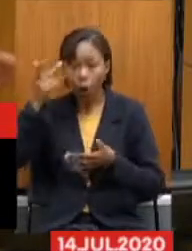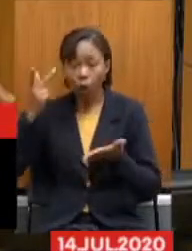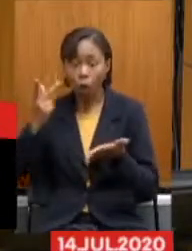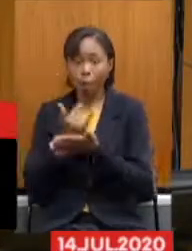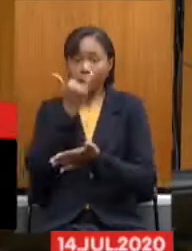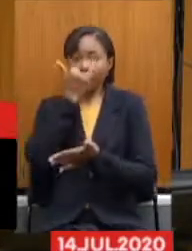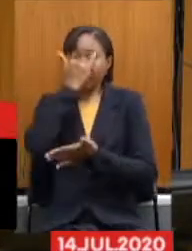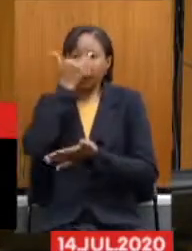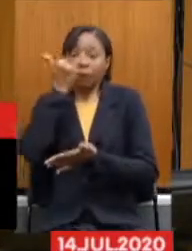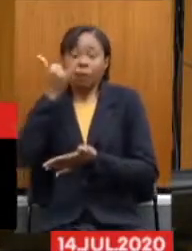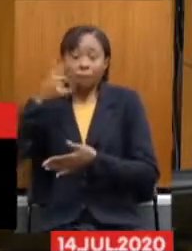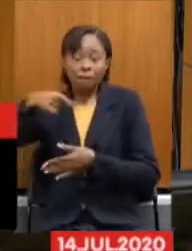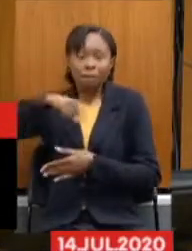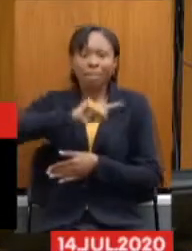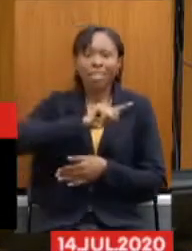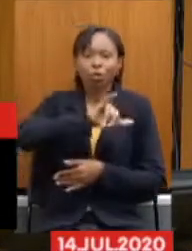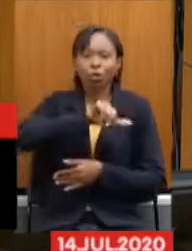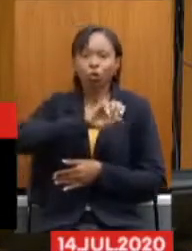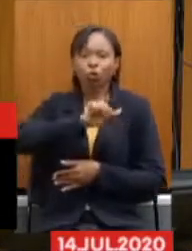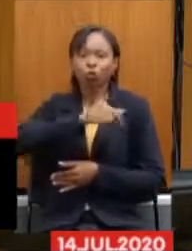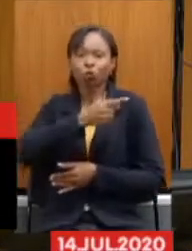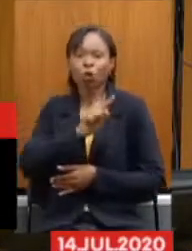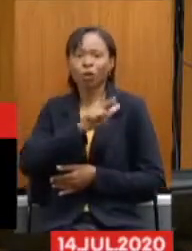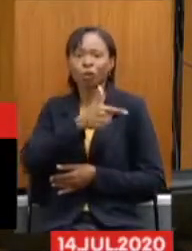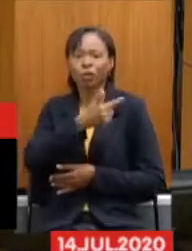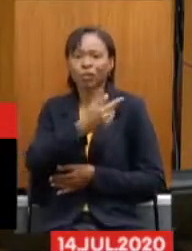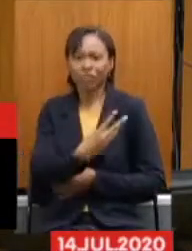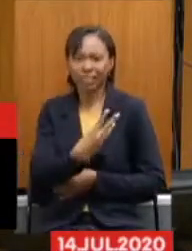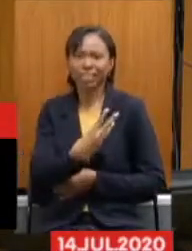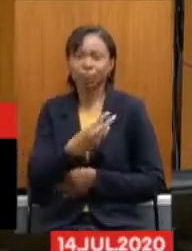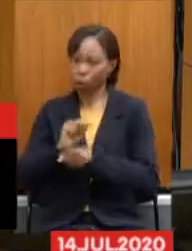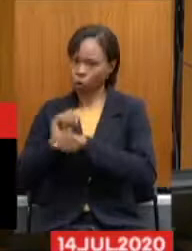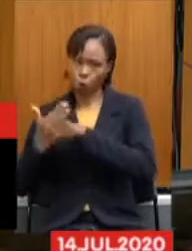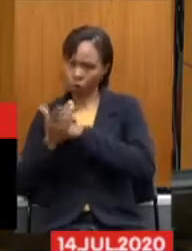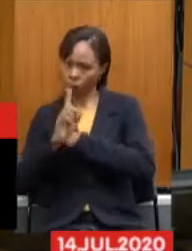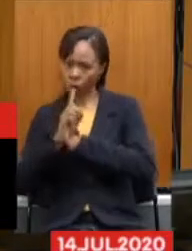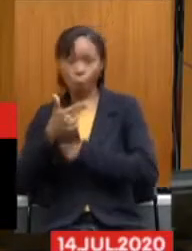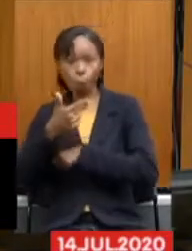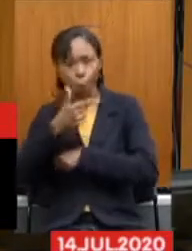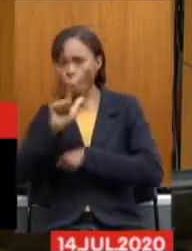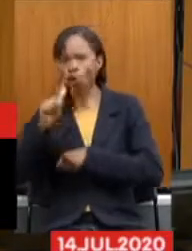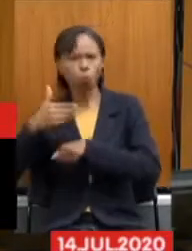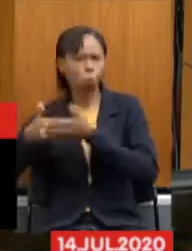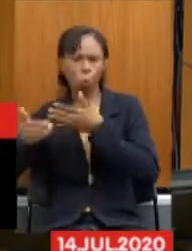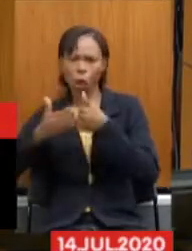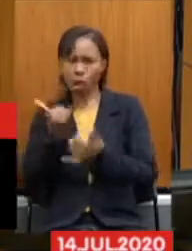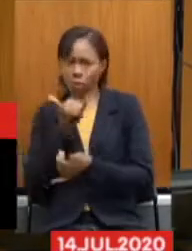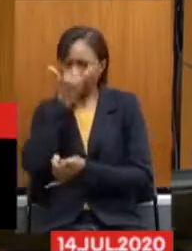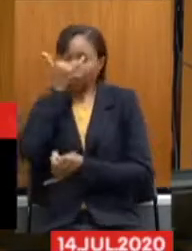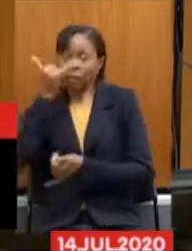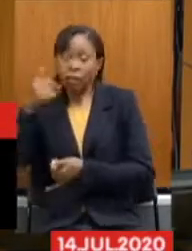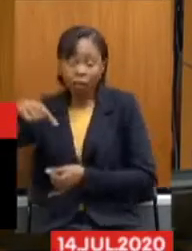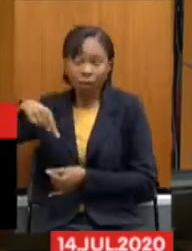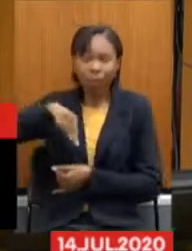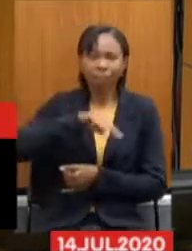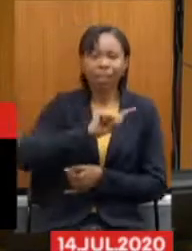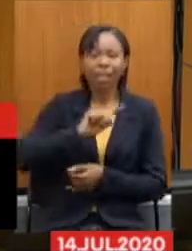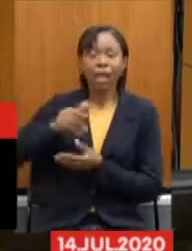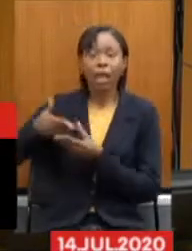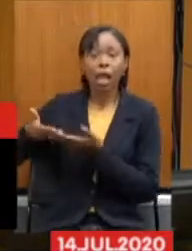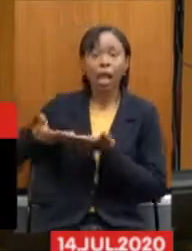por causa de coronavírus, por causa do acidente, e nós cuidamos de vocês. Vários colegas desses setores